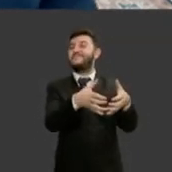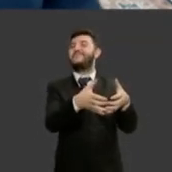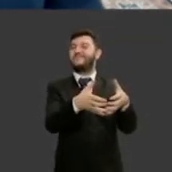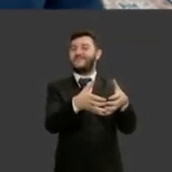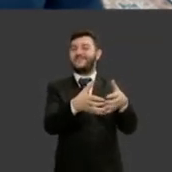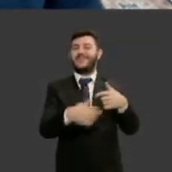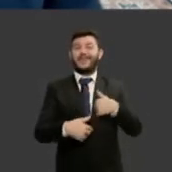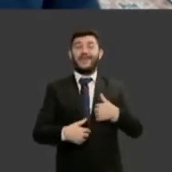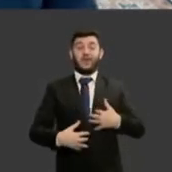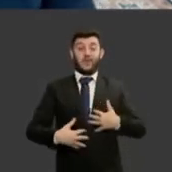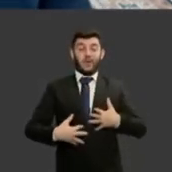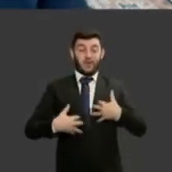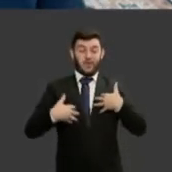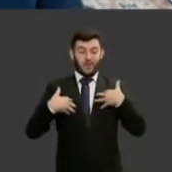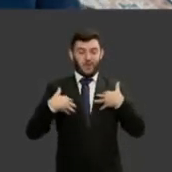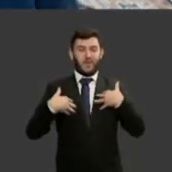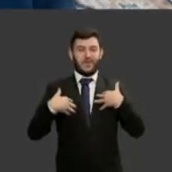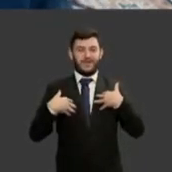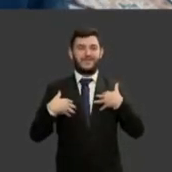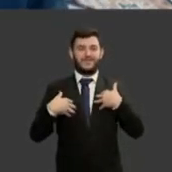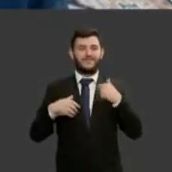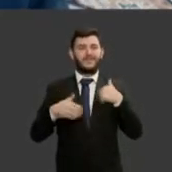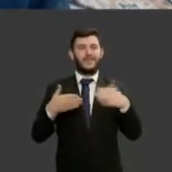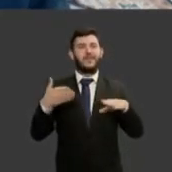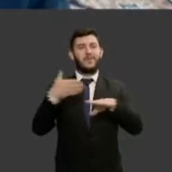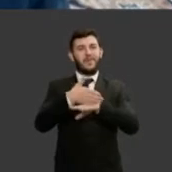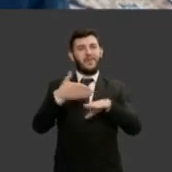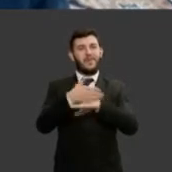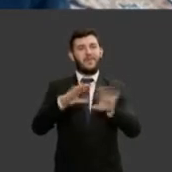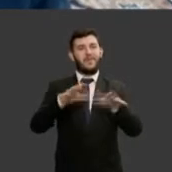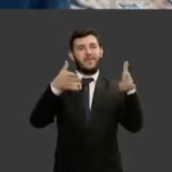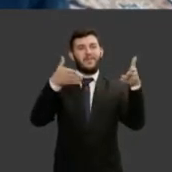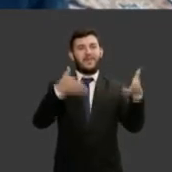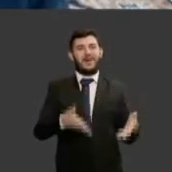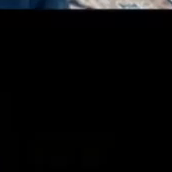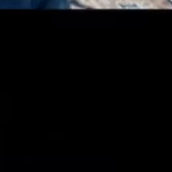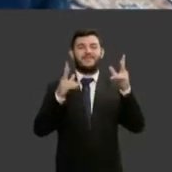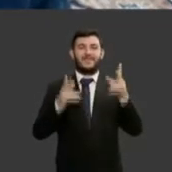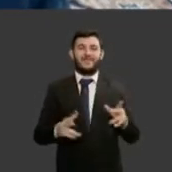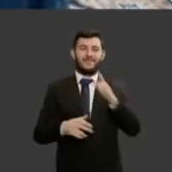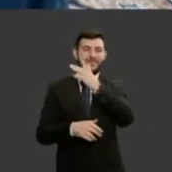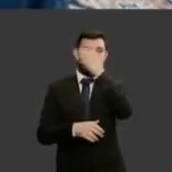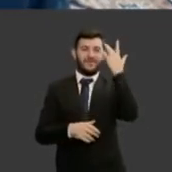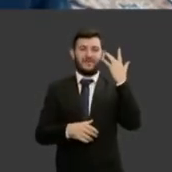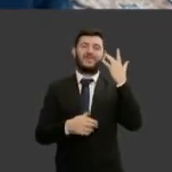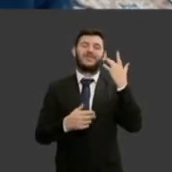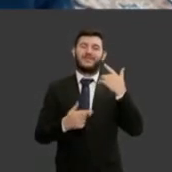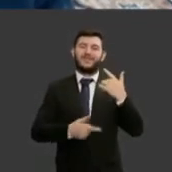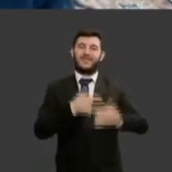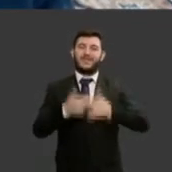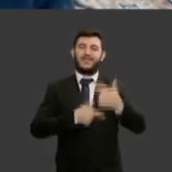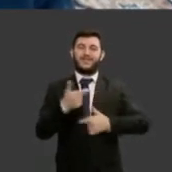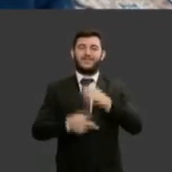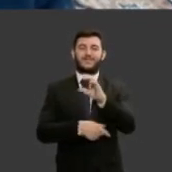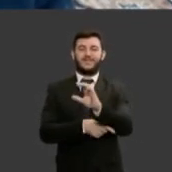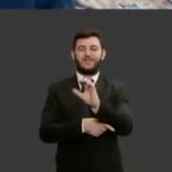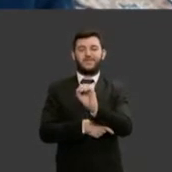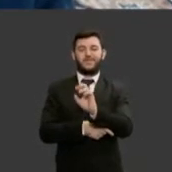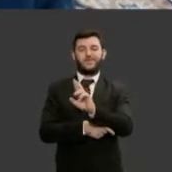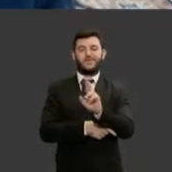a honra de participar e integrar como Corregedor Nacional. A senhora